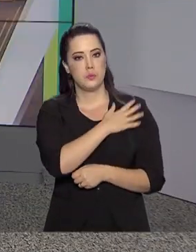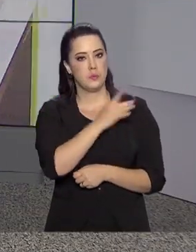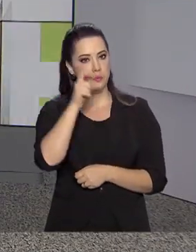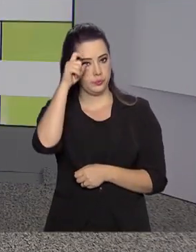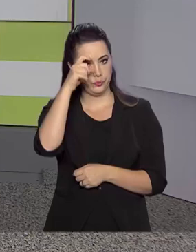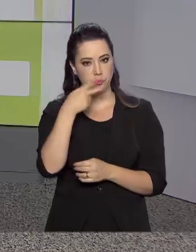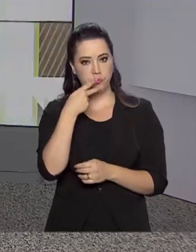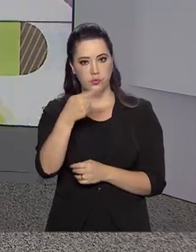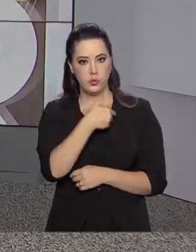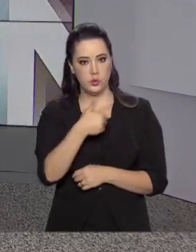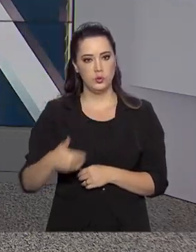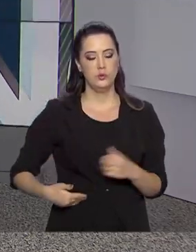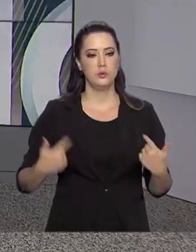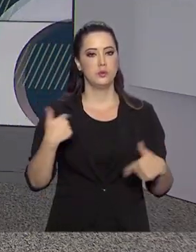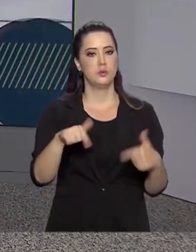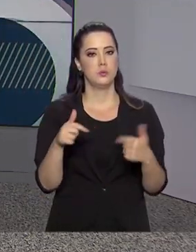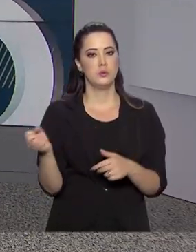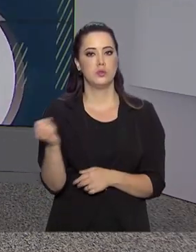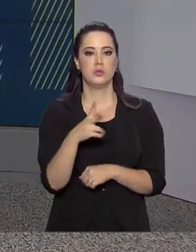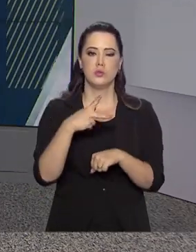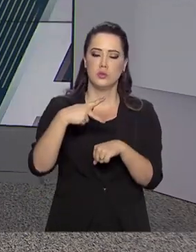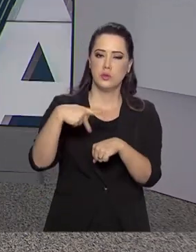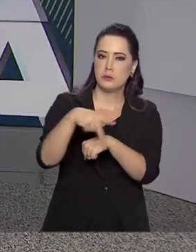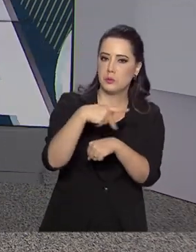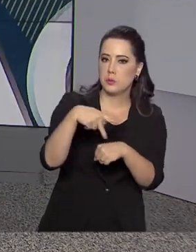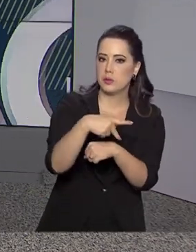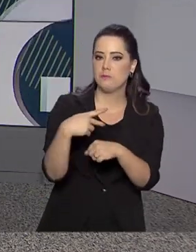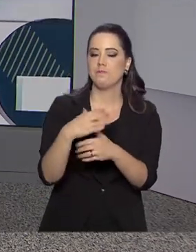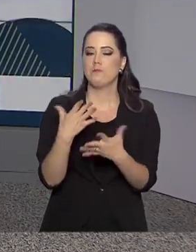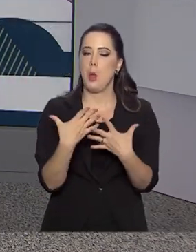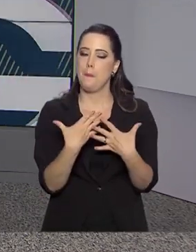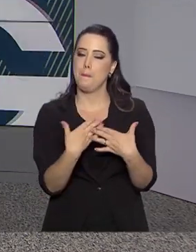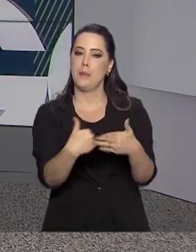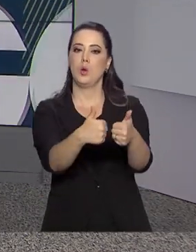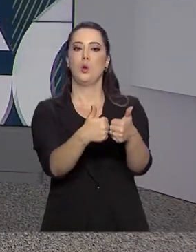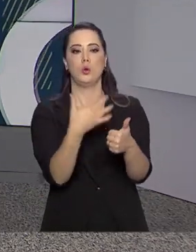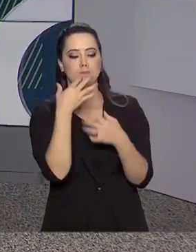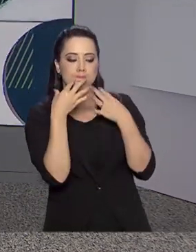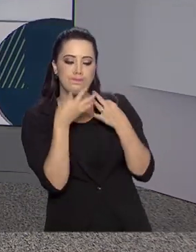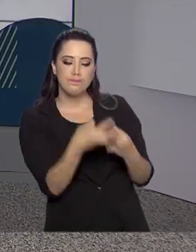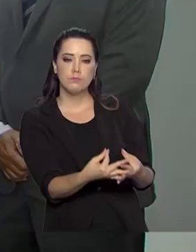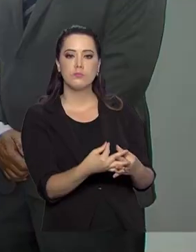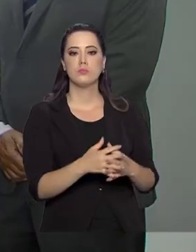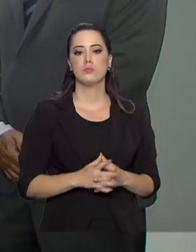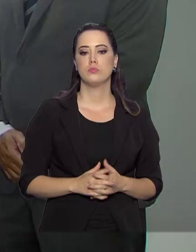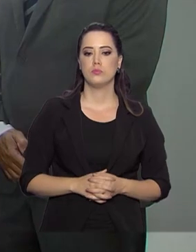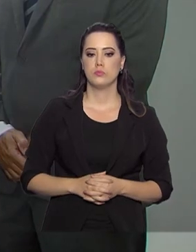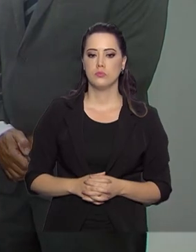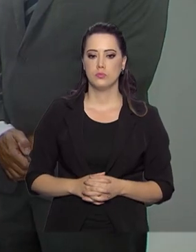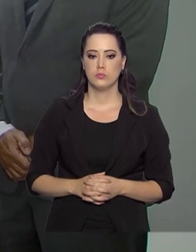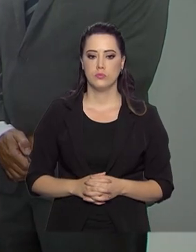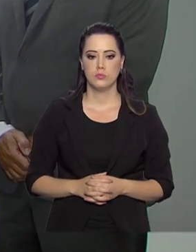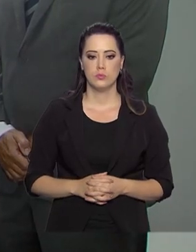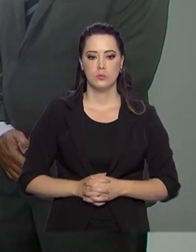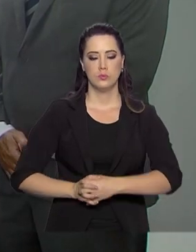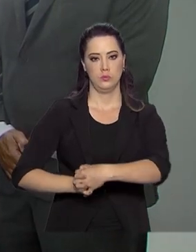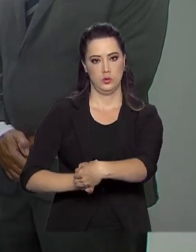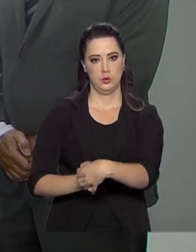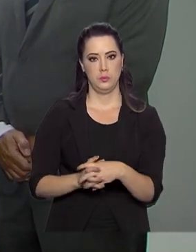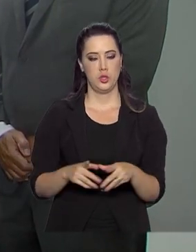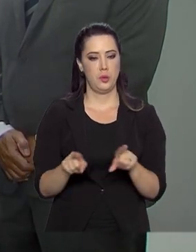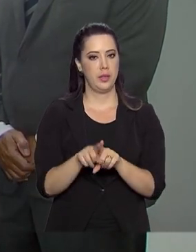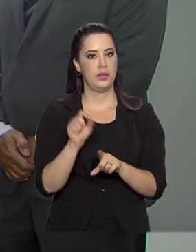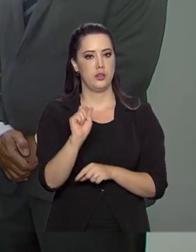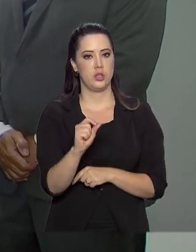governo trabalha para modernizar o país e torná-lo mais atrativo e competitivo. O que eu tiver a